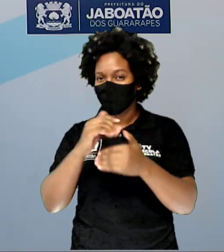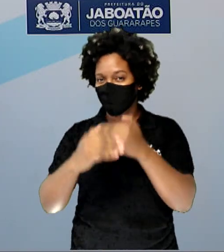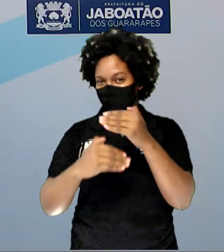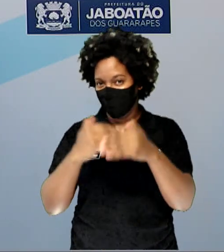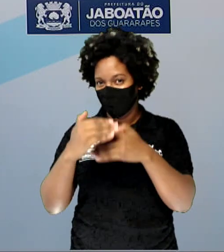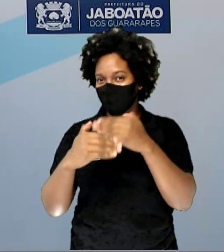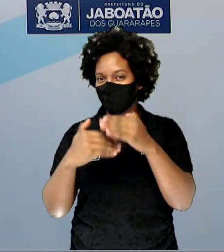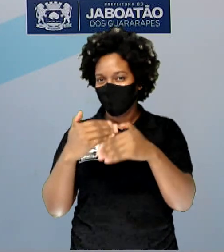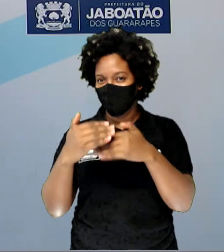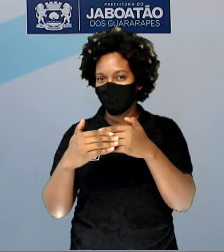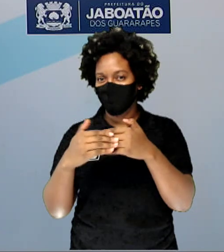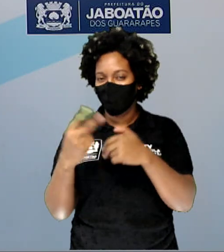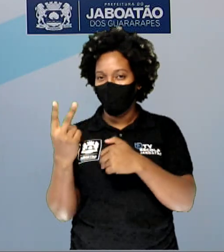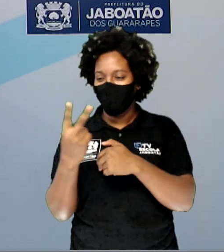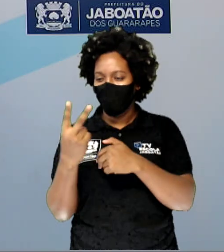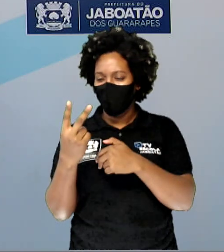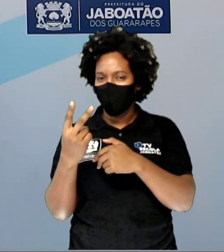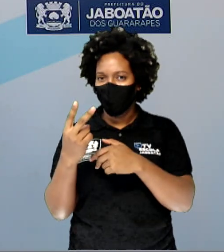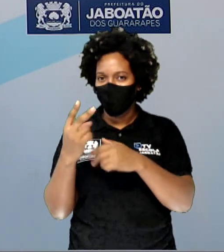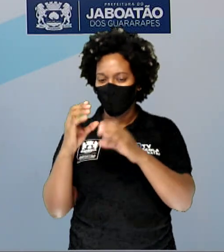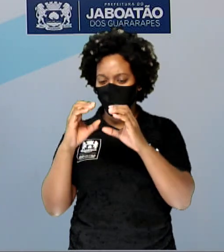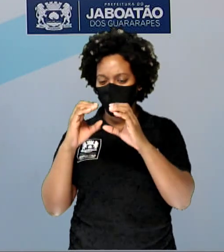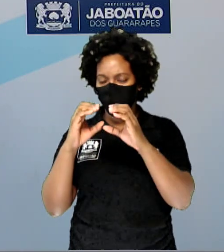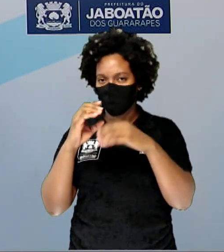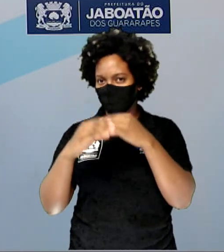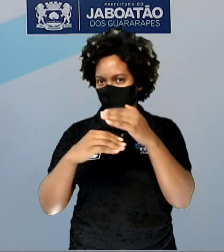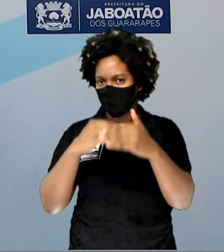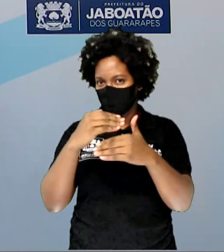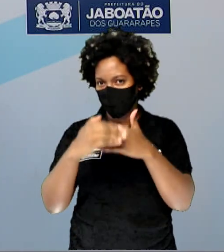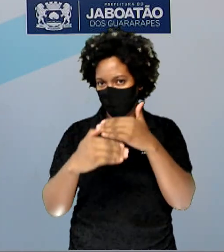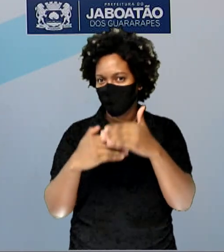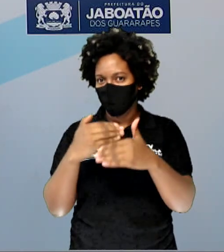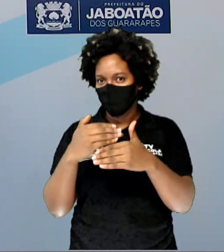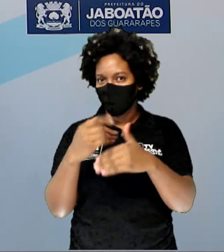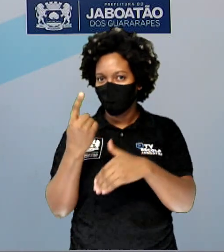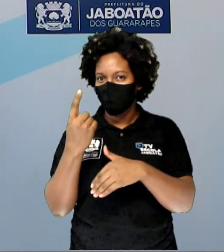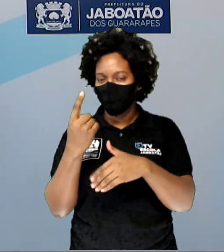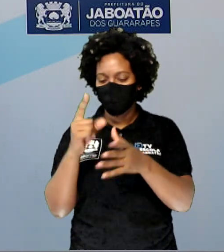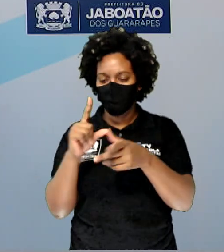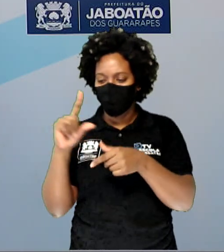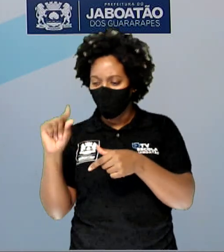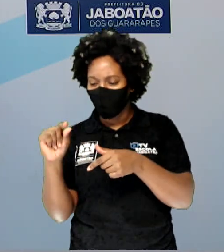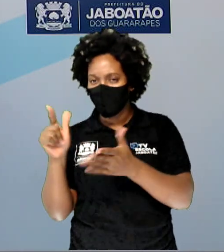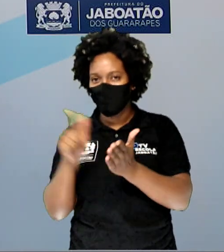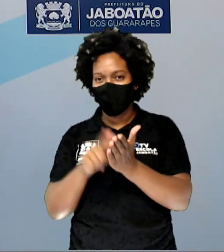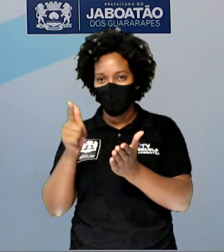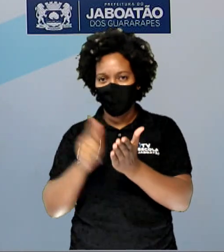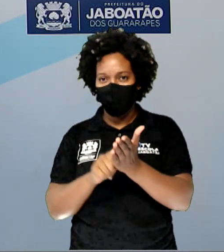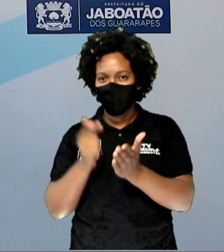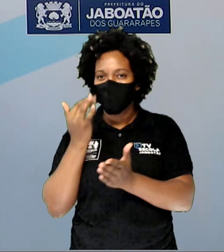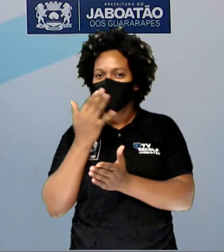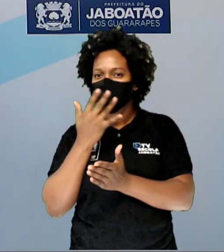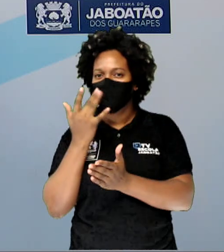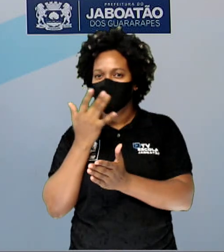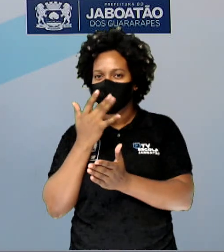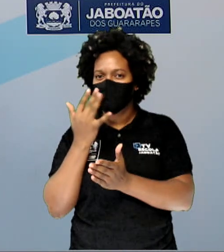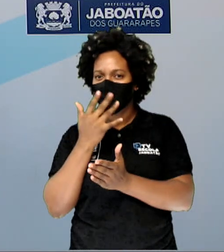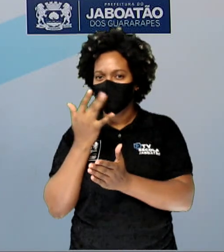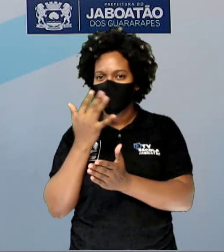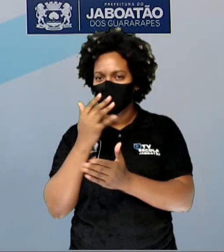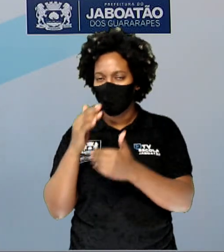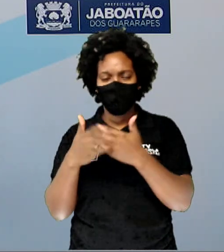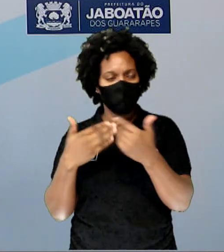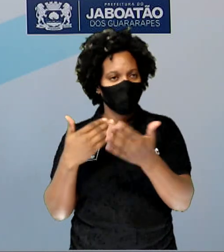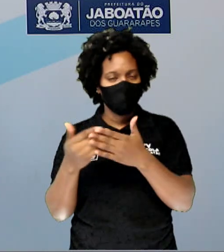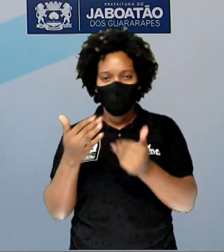Vocês vão precisar de dois rolinhos de papel higiênico, um pedaço de papel colorido, vocês podem usar qualquer cor que